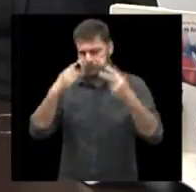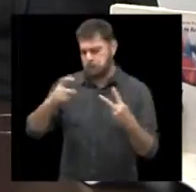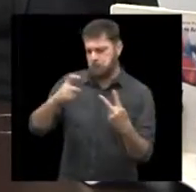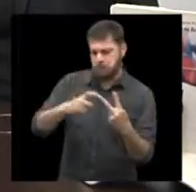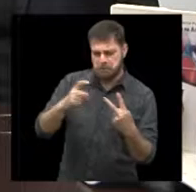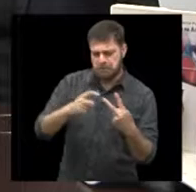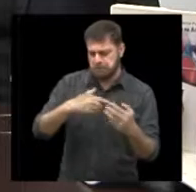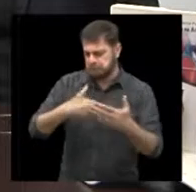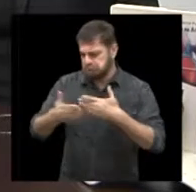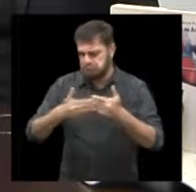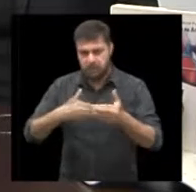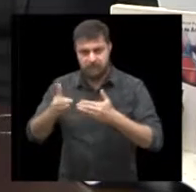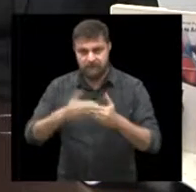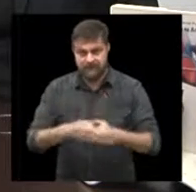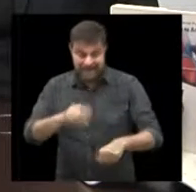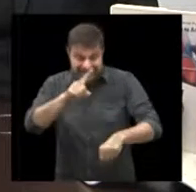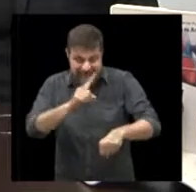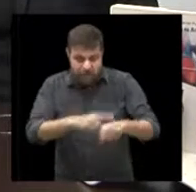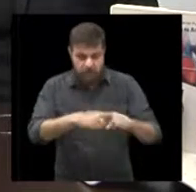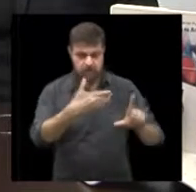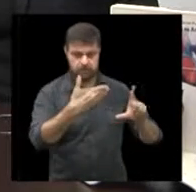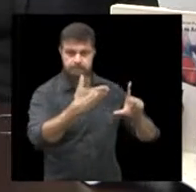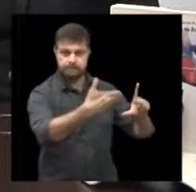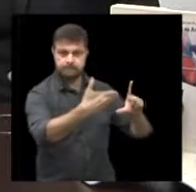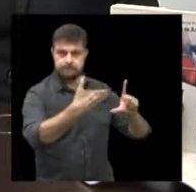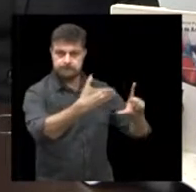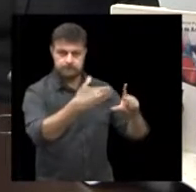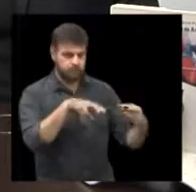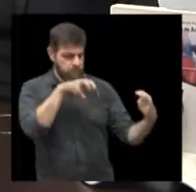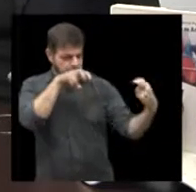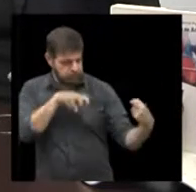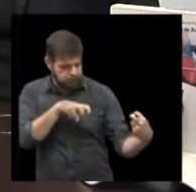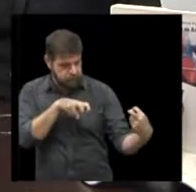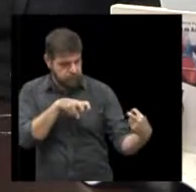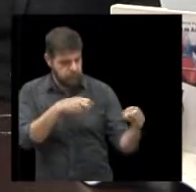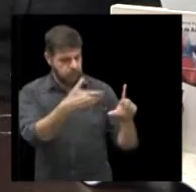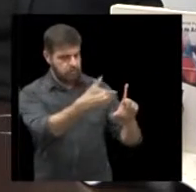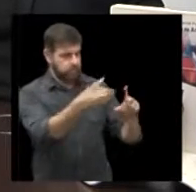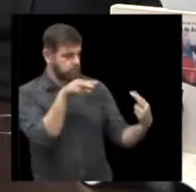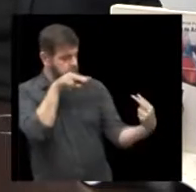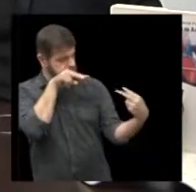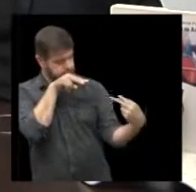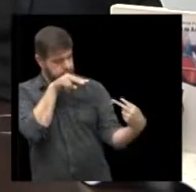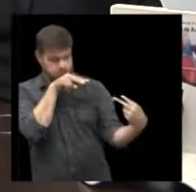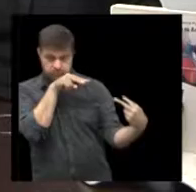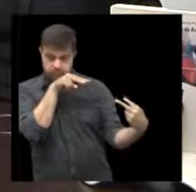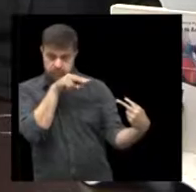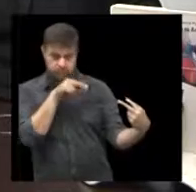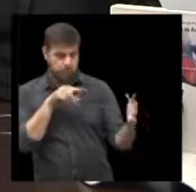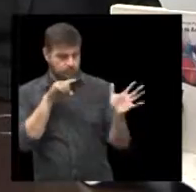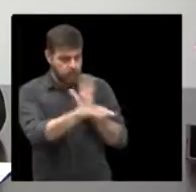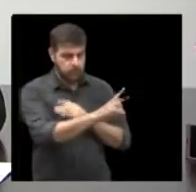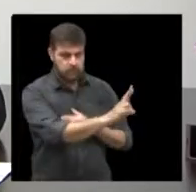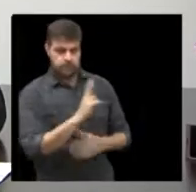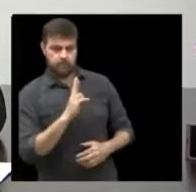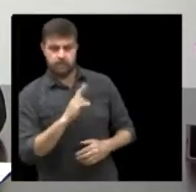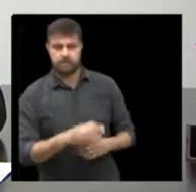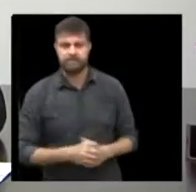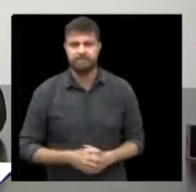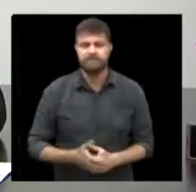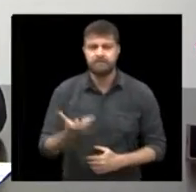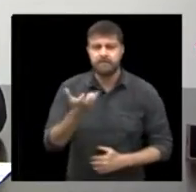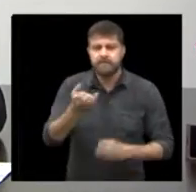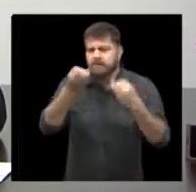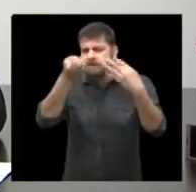é totalmente em tempo real e visível é cristalino um olhando para o outro. Agora eu queria que o senhor